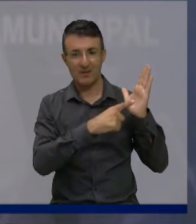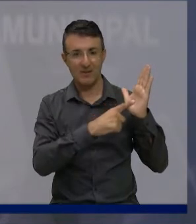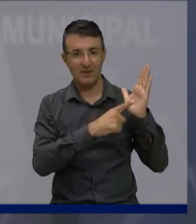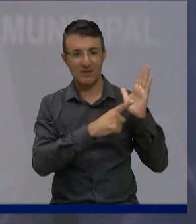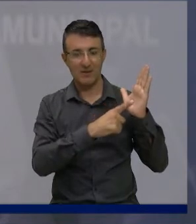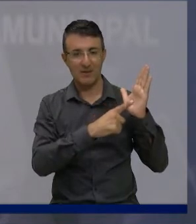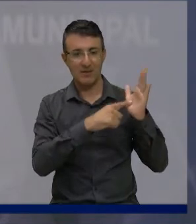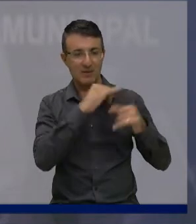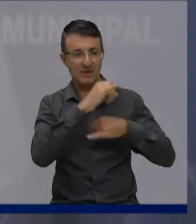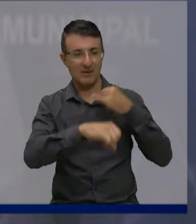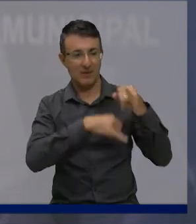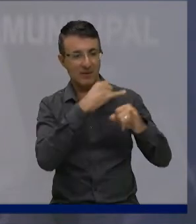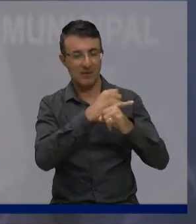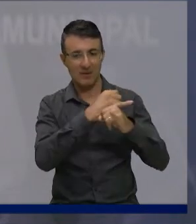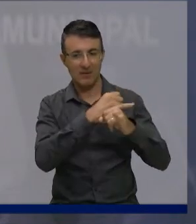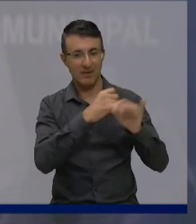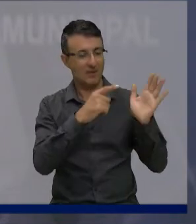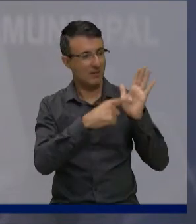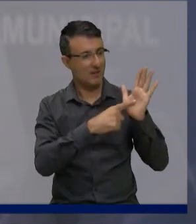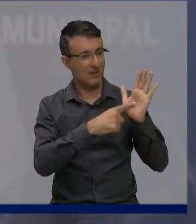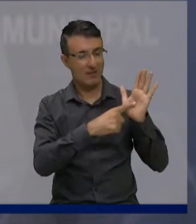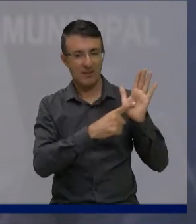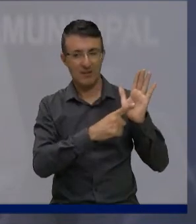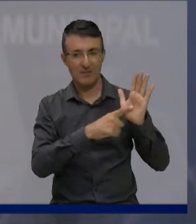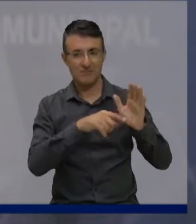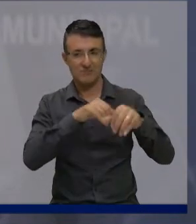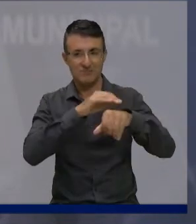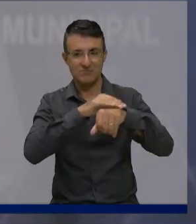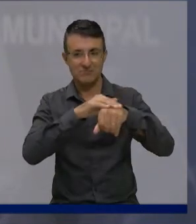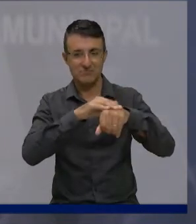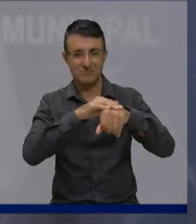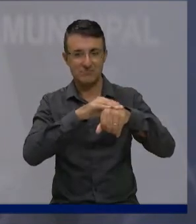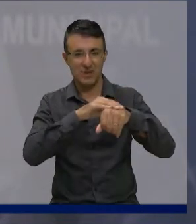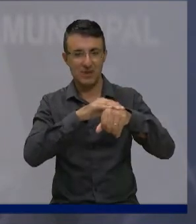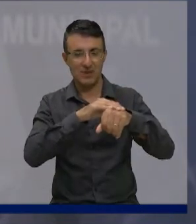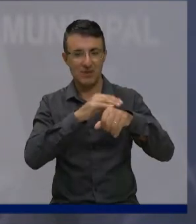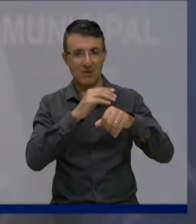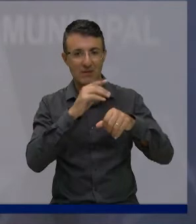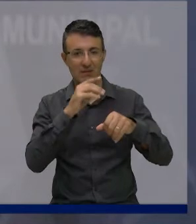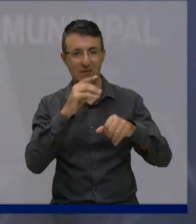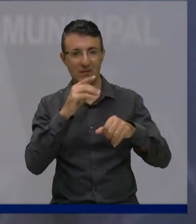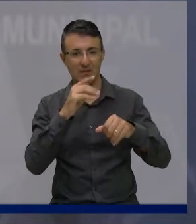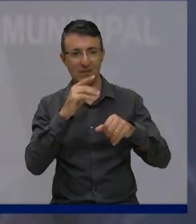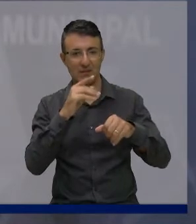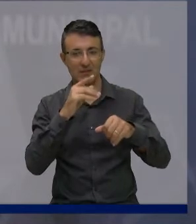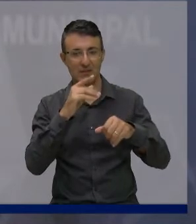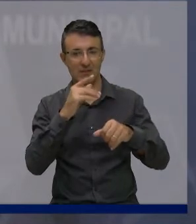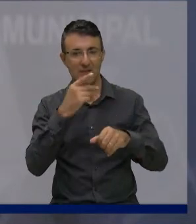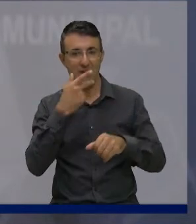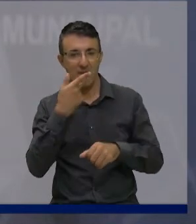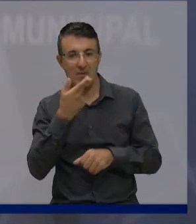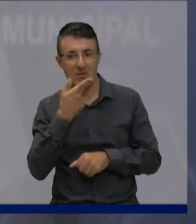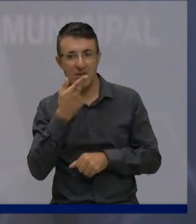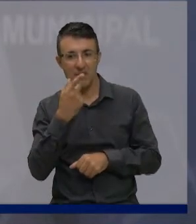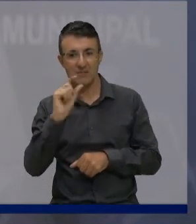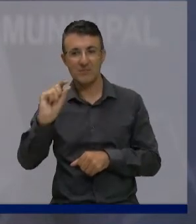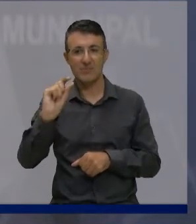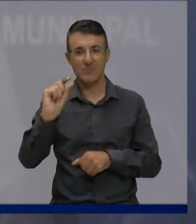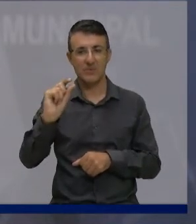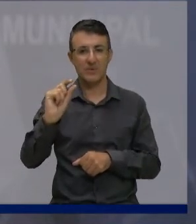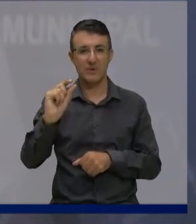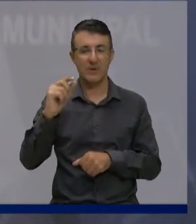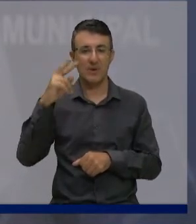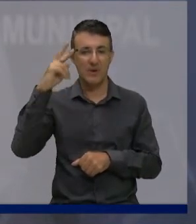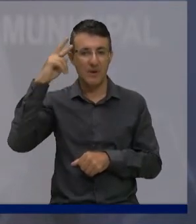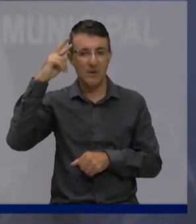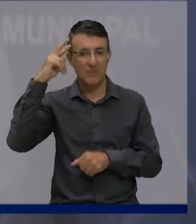que trouxe um comentário com relação a isso. Um comentário falando um pouco da história dessa